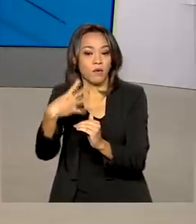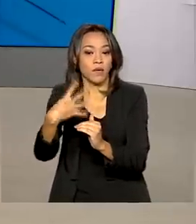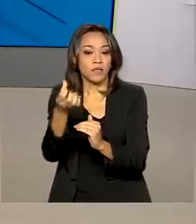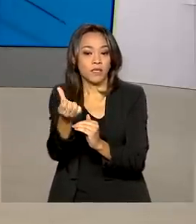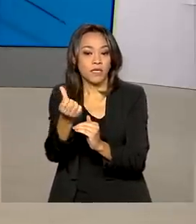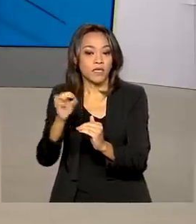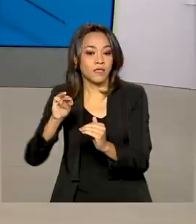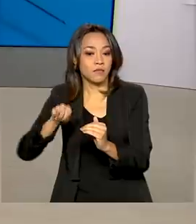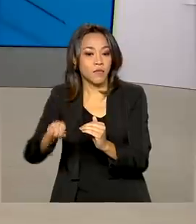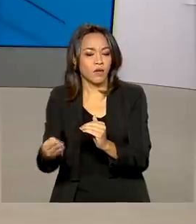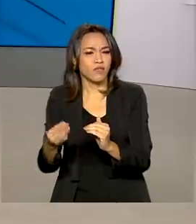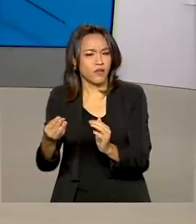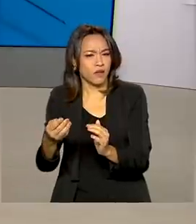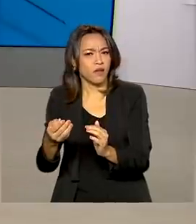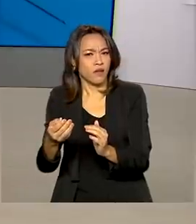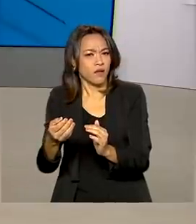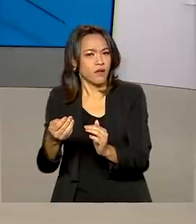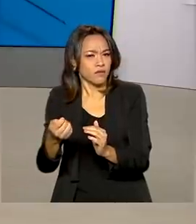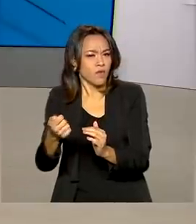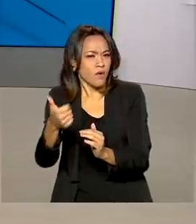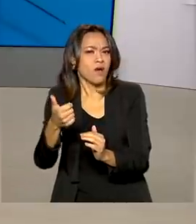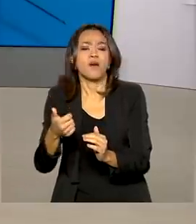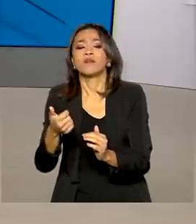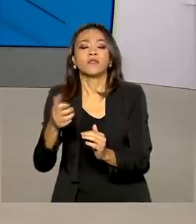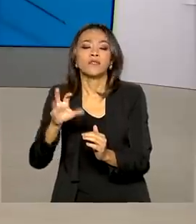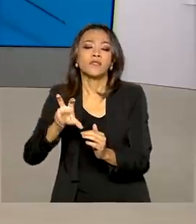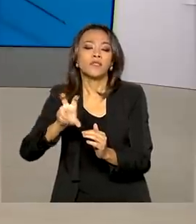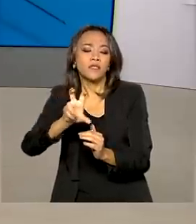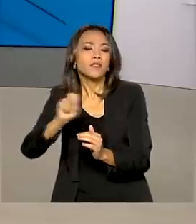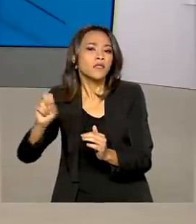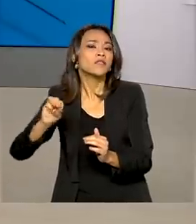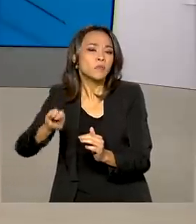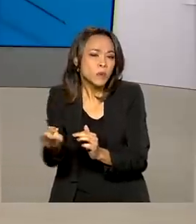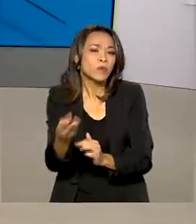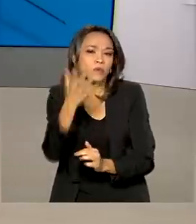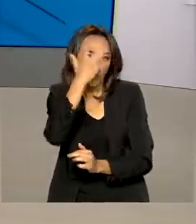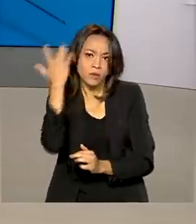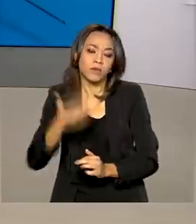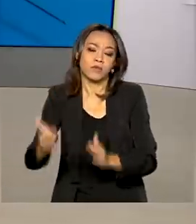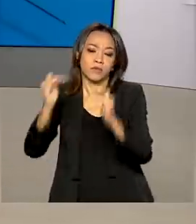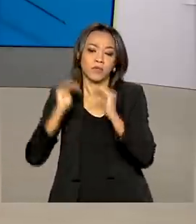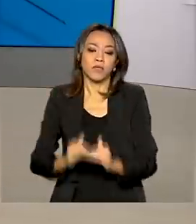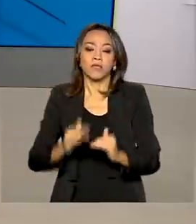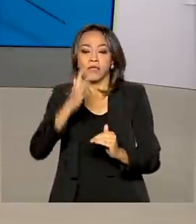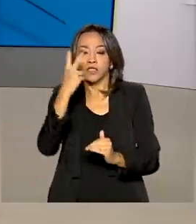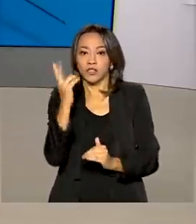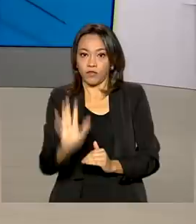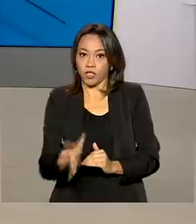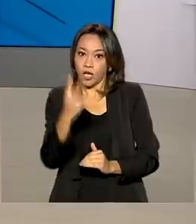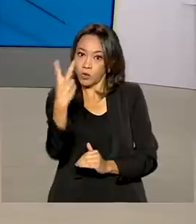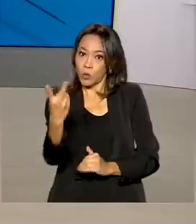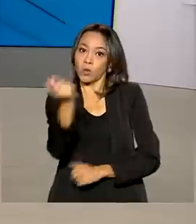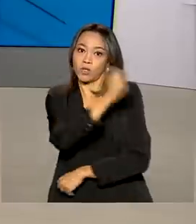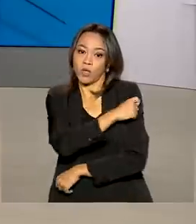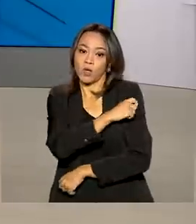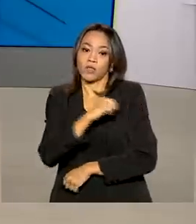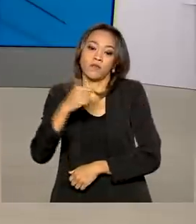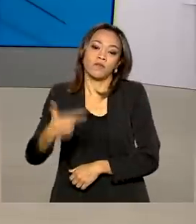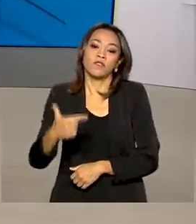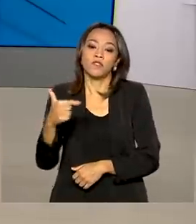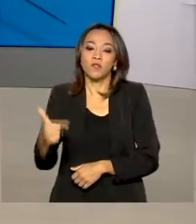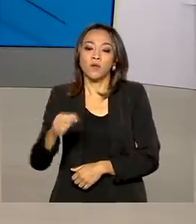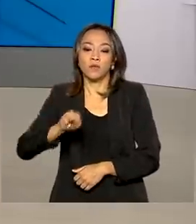milhões, chegam a quase 46 milhões e meio de pessoas e pessoas vacinadas com as duas doses 22 milhões